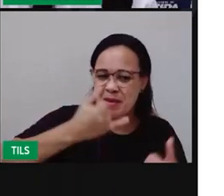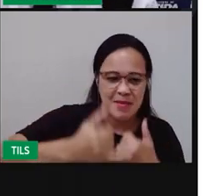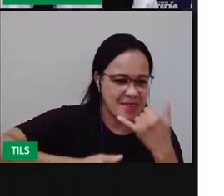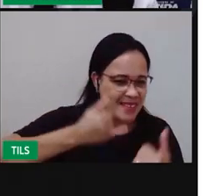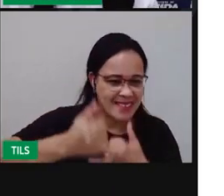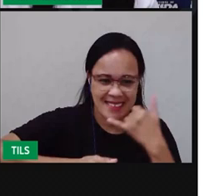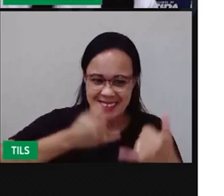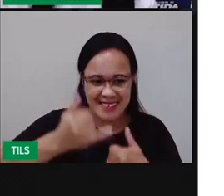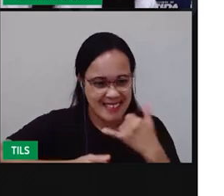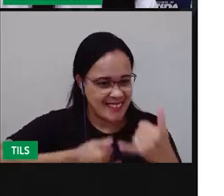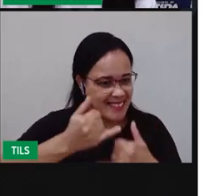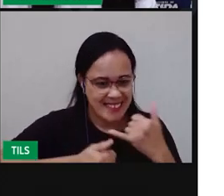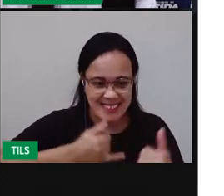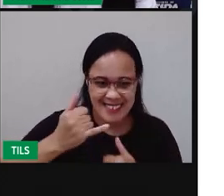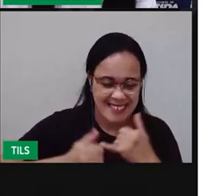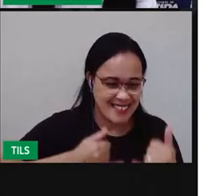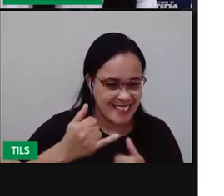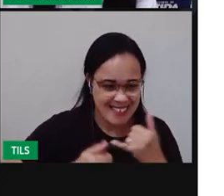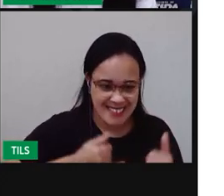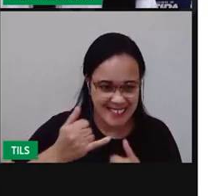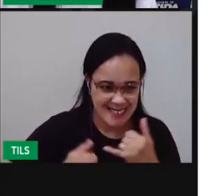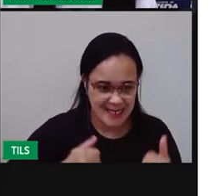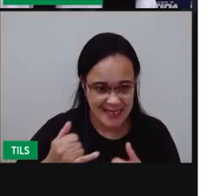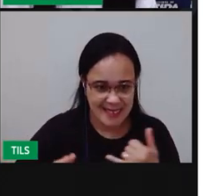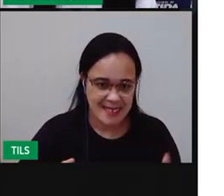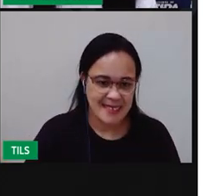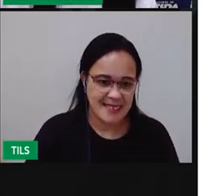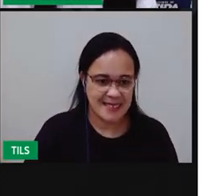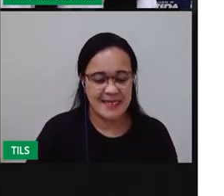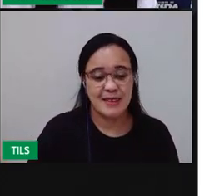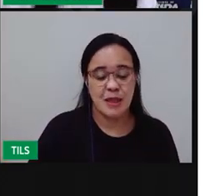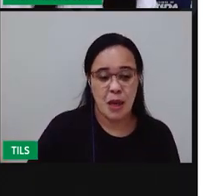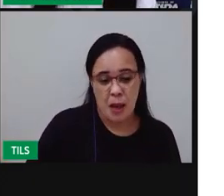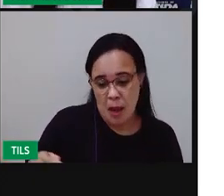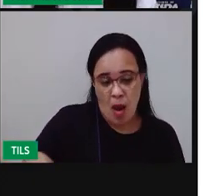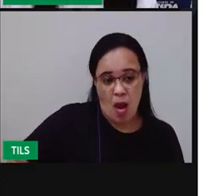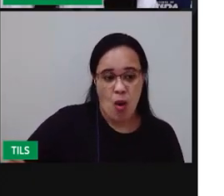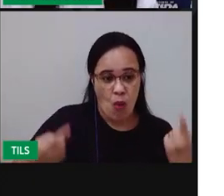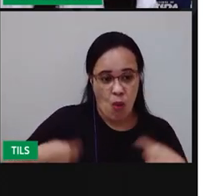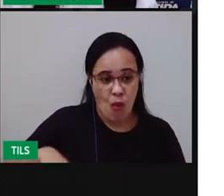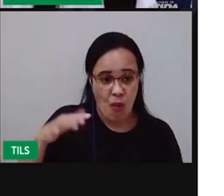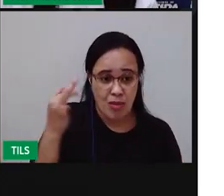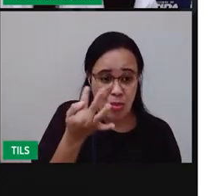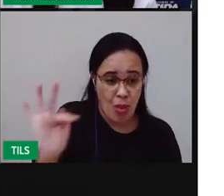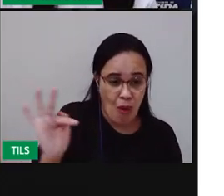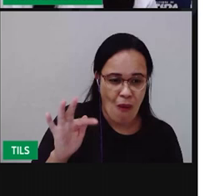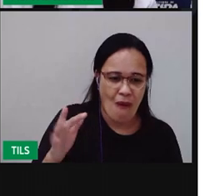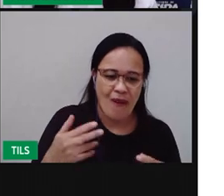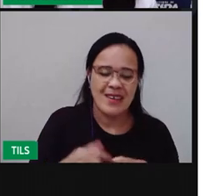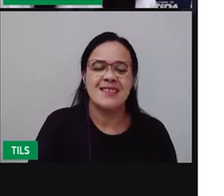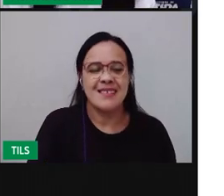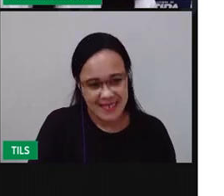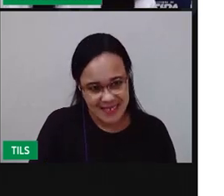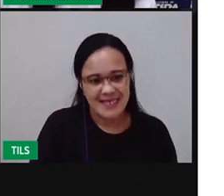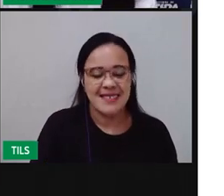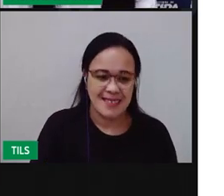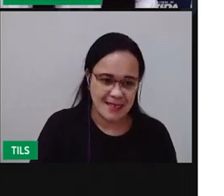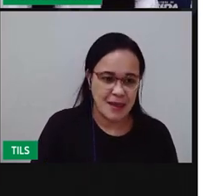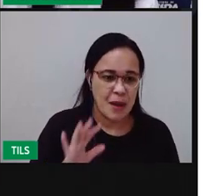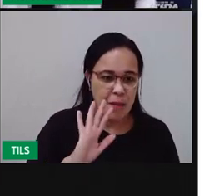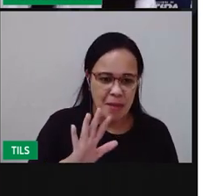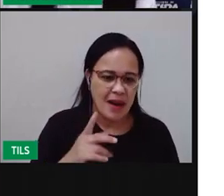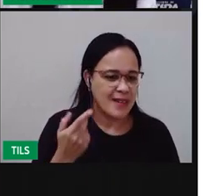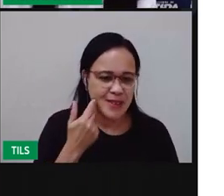Ganhando umas Umas lambadas na perna De vez em quando Com o famoso Trancelinho